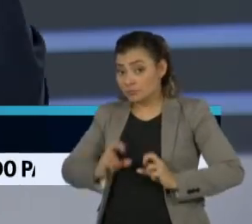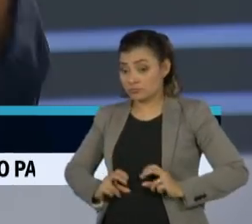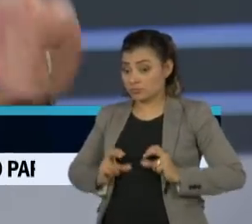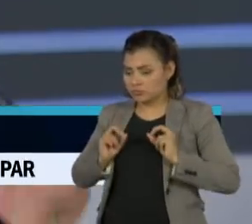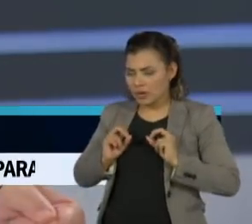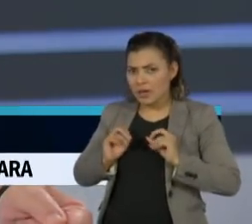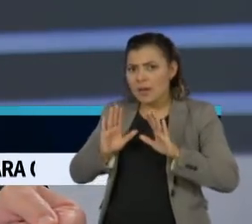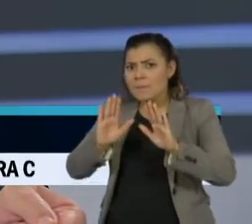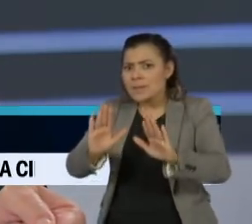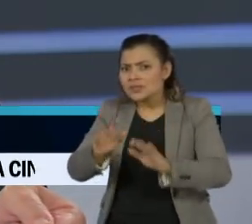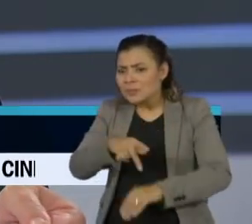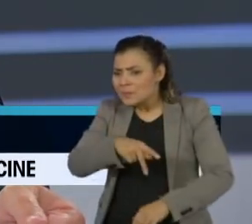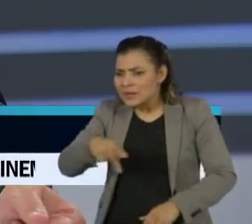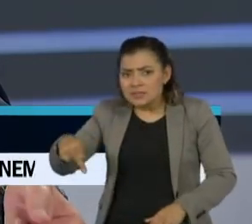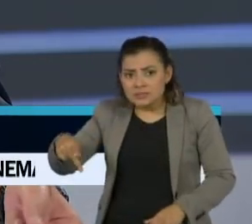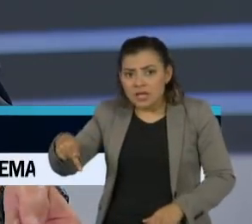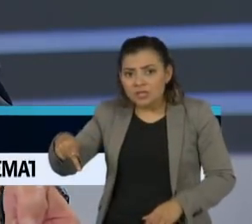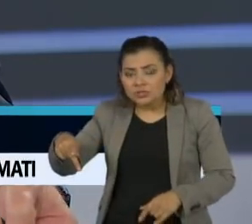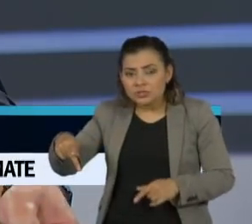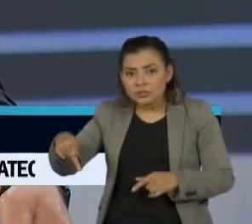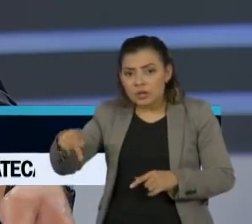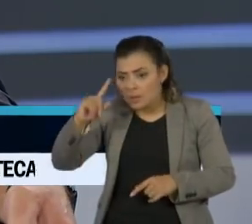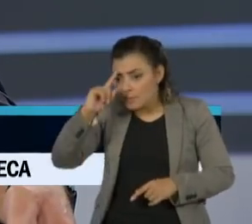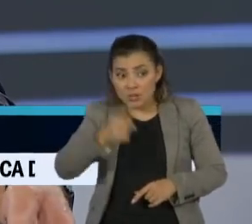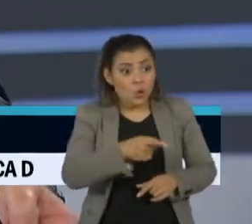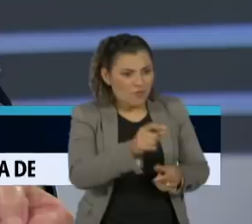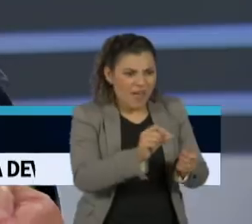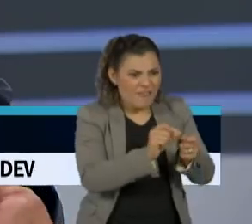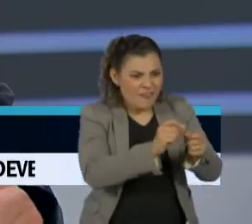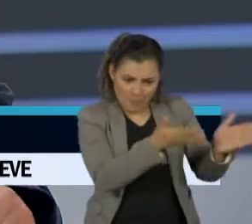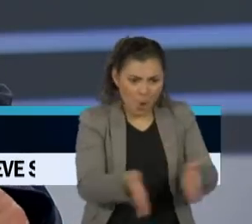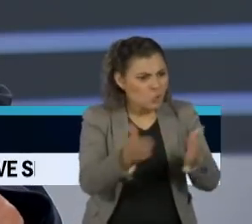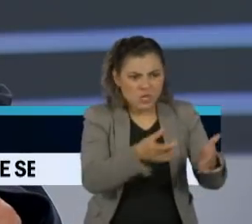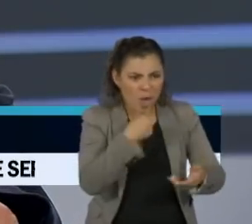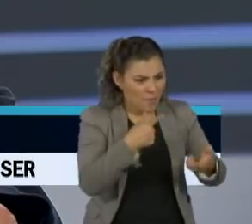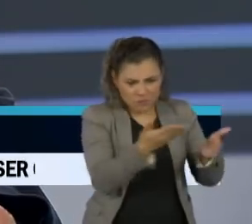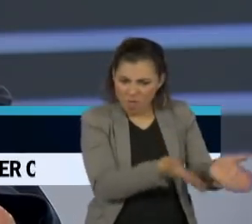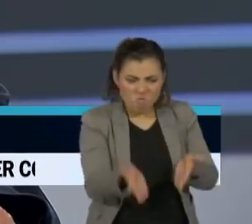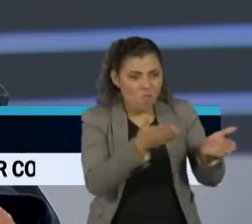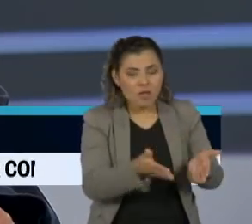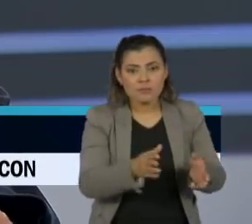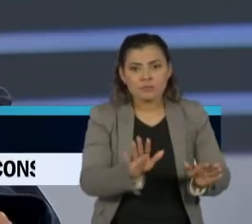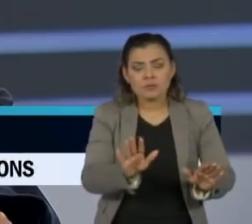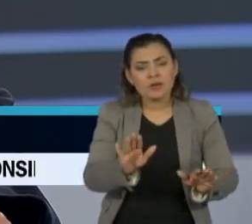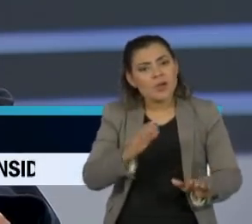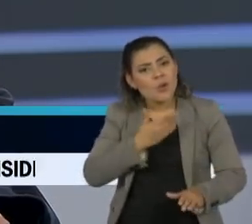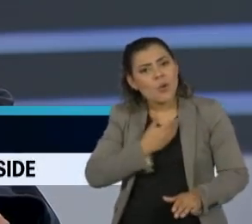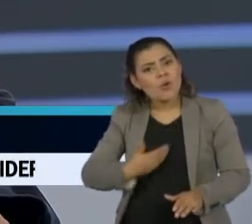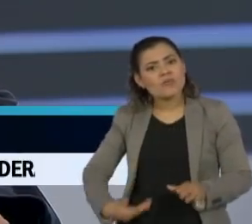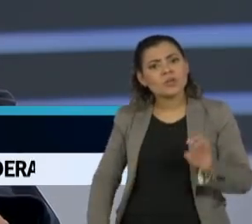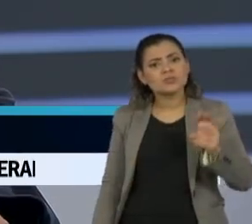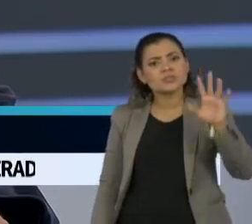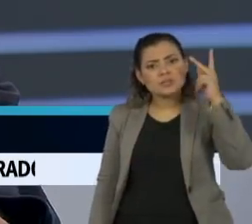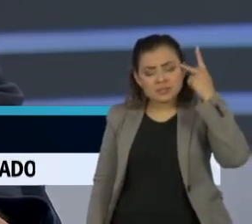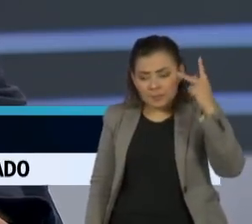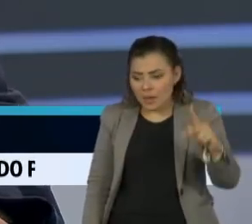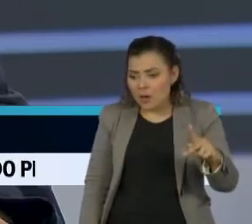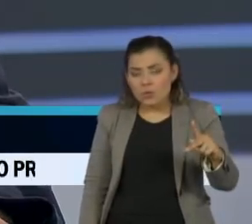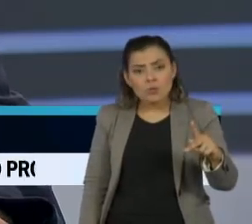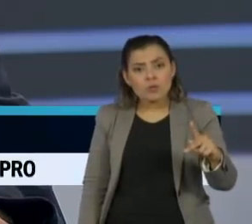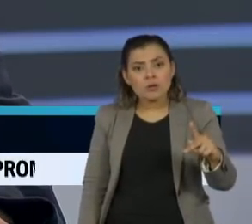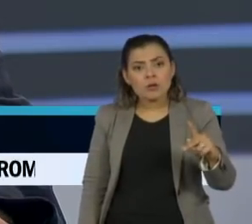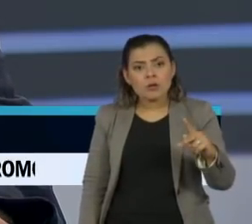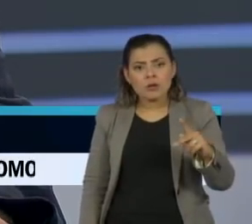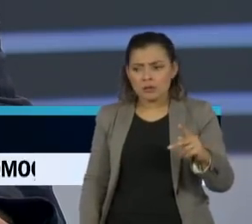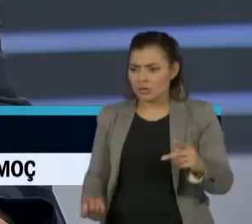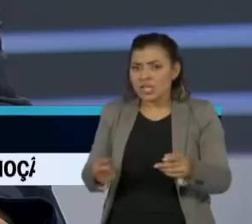obriga a produção, e o governador do Estado de São Paulo faz com